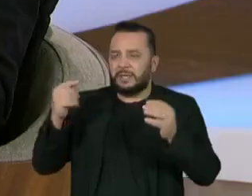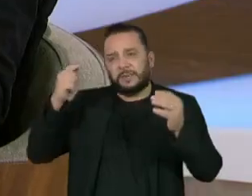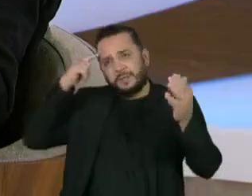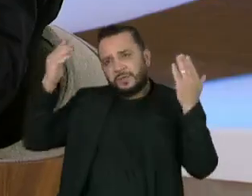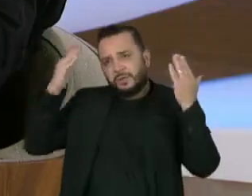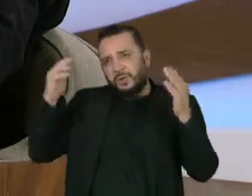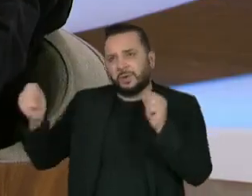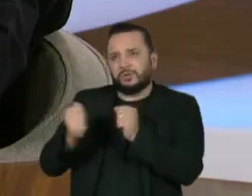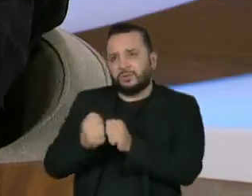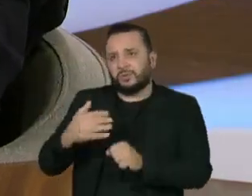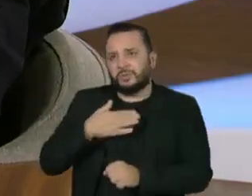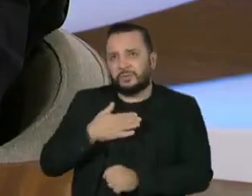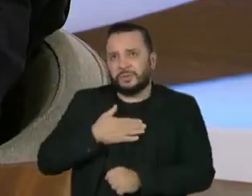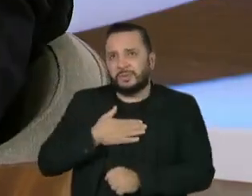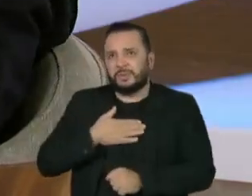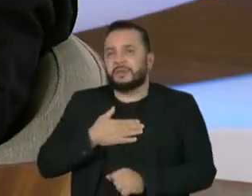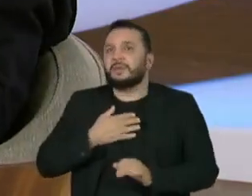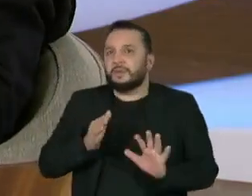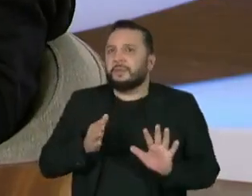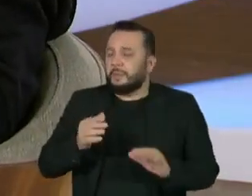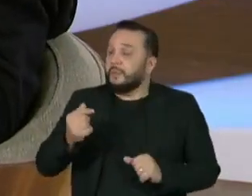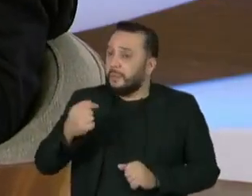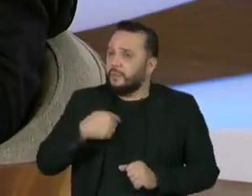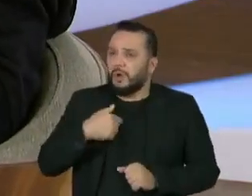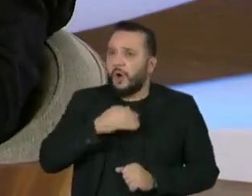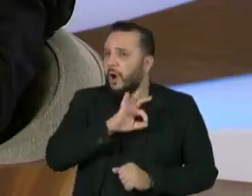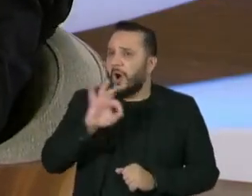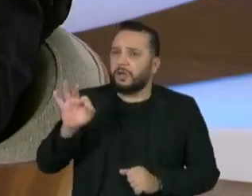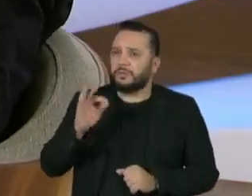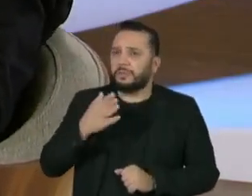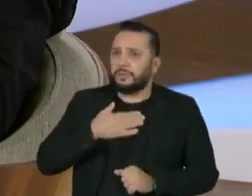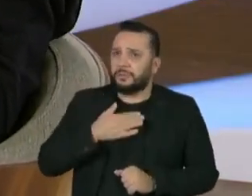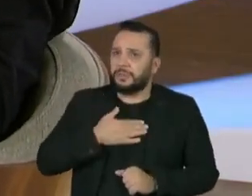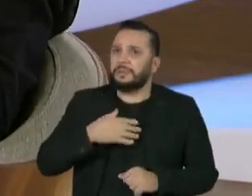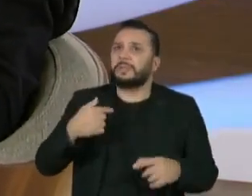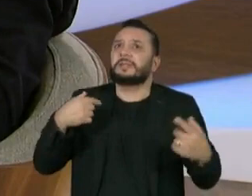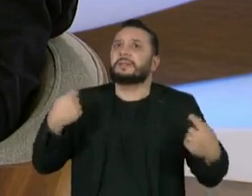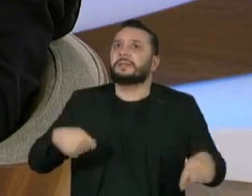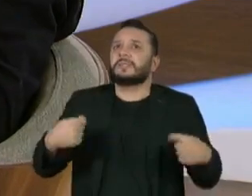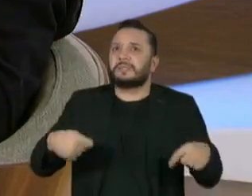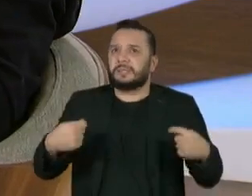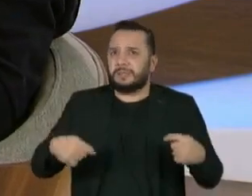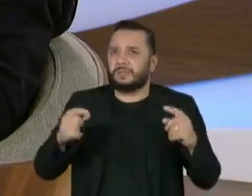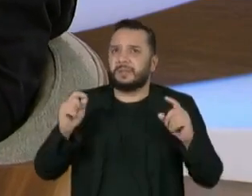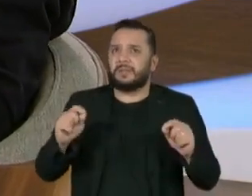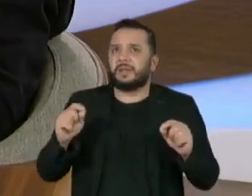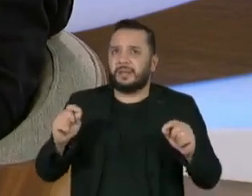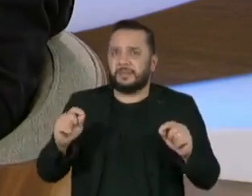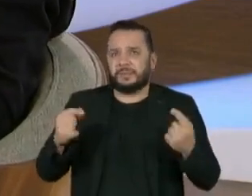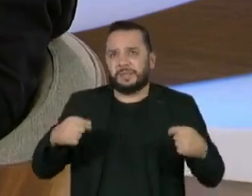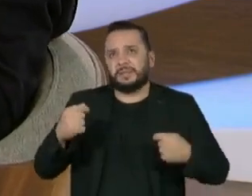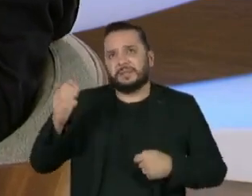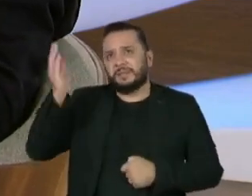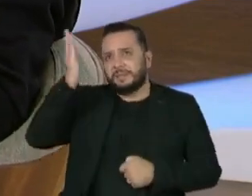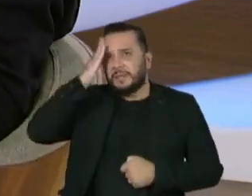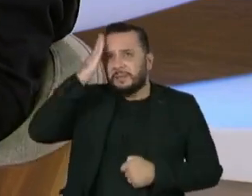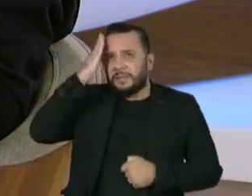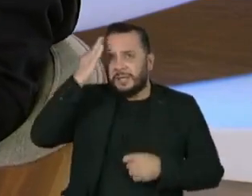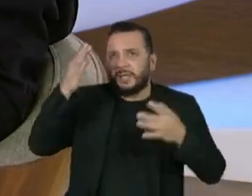Foi ótimo para mim, mas eu não estava convencido da minha... Eu preciso, eu sou intenso, cara. Eu preciso saber